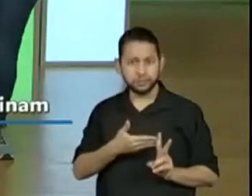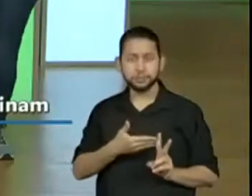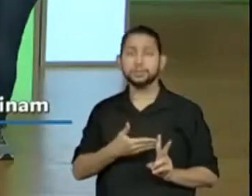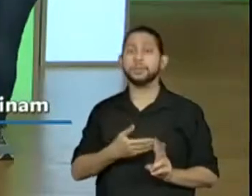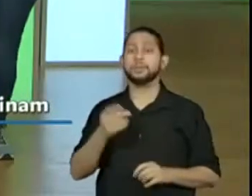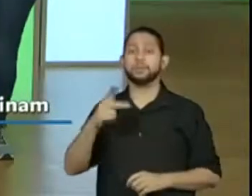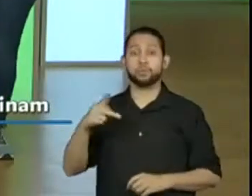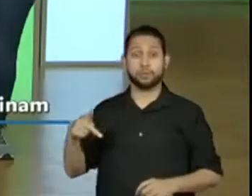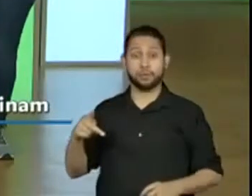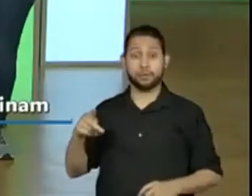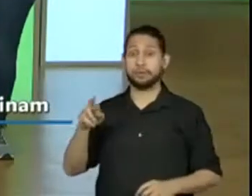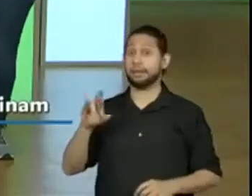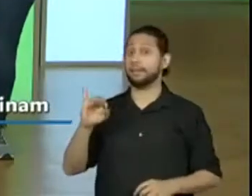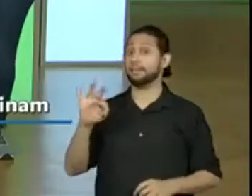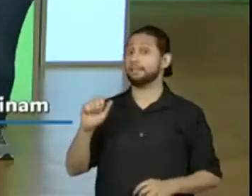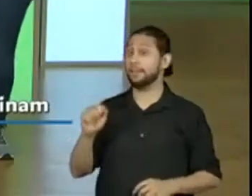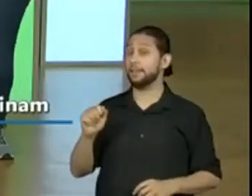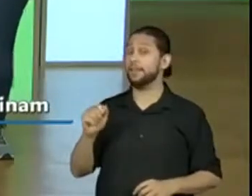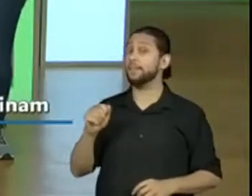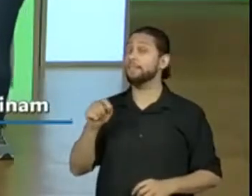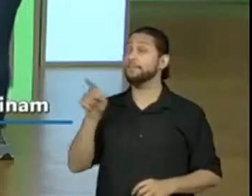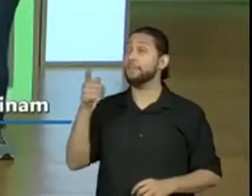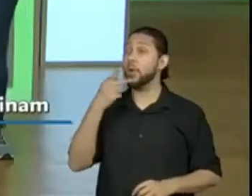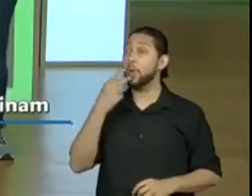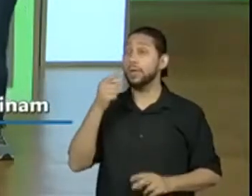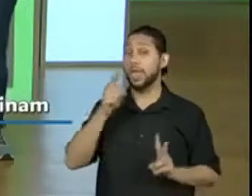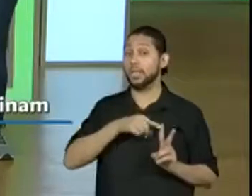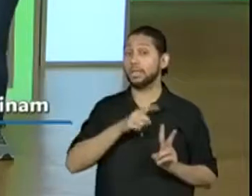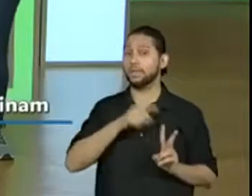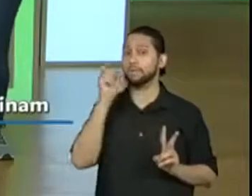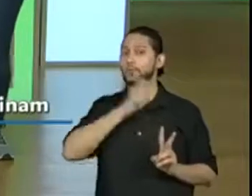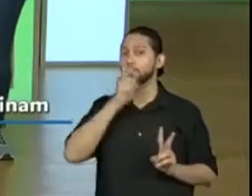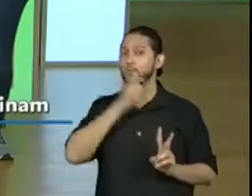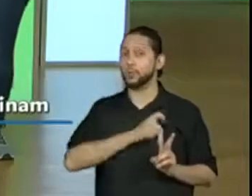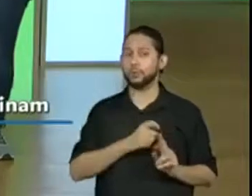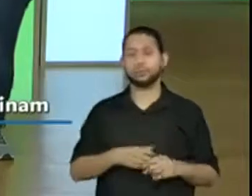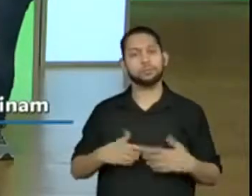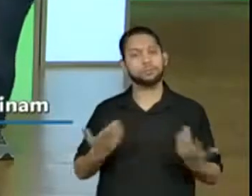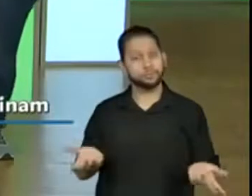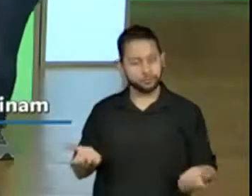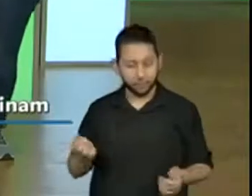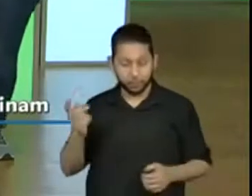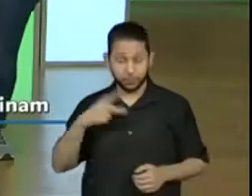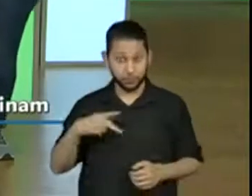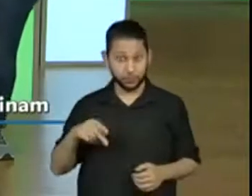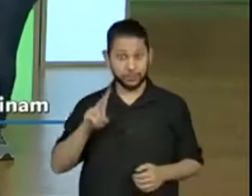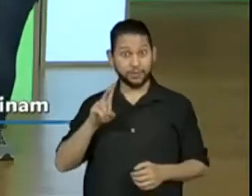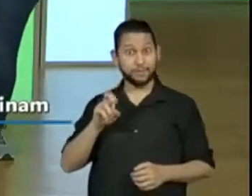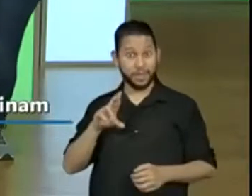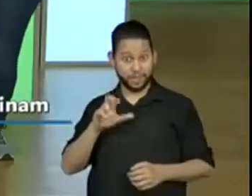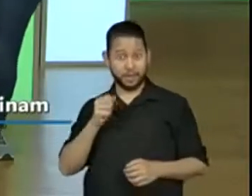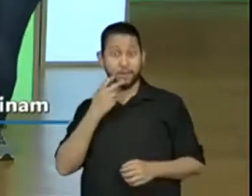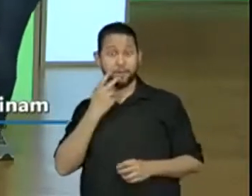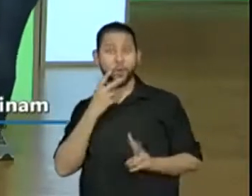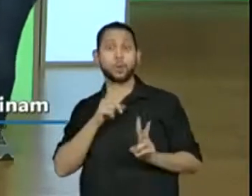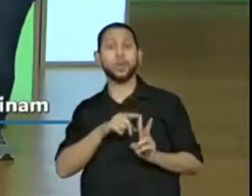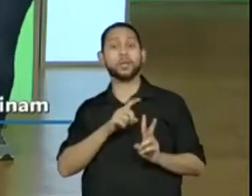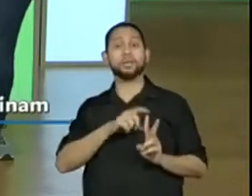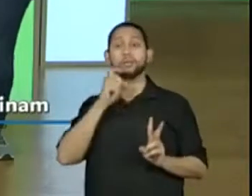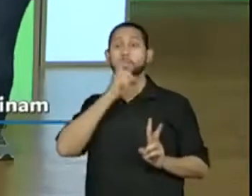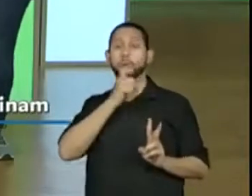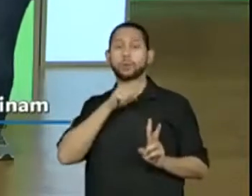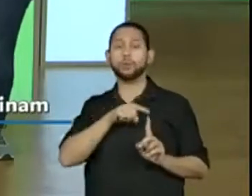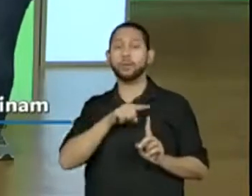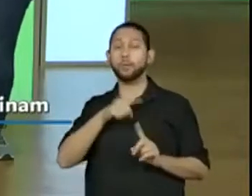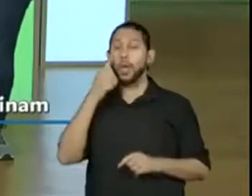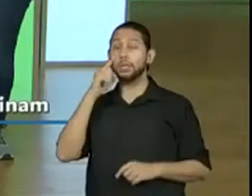colocando que os alunos acham que ele foi mentiroso. Mas se olhar por outro ângulo, a professora Vera Lúcia colocou que ele mostrou